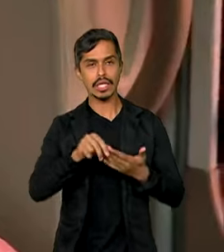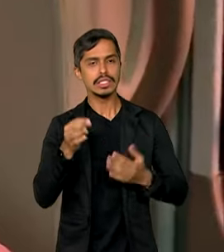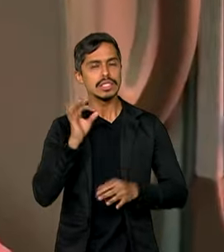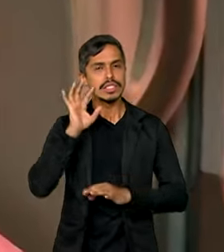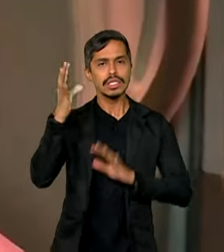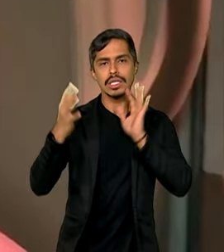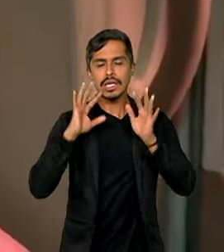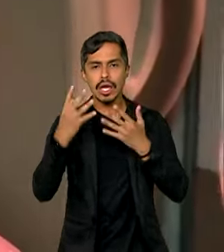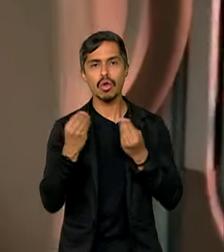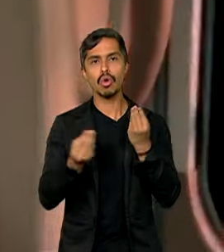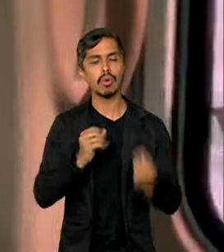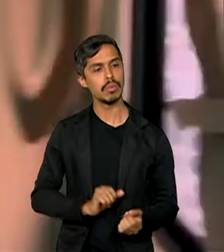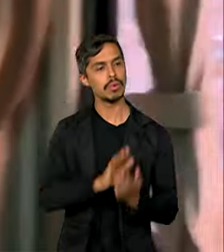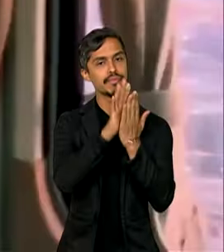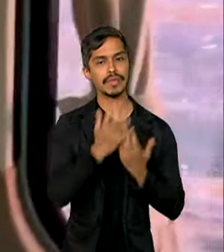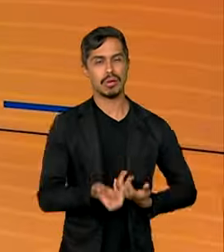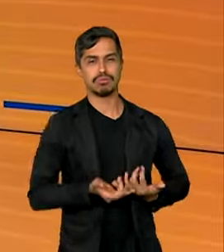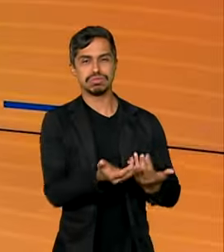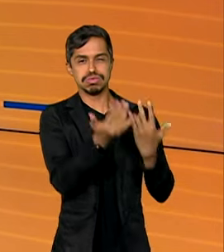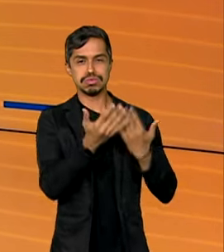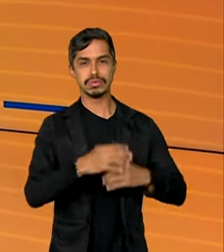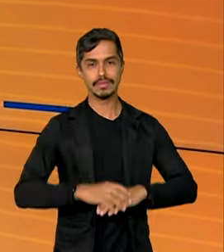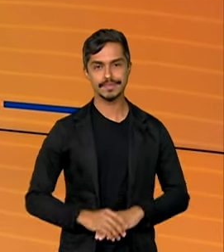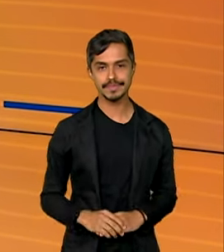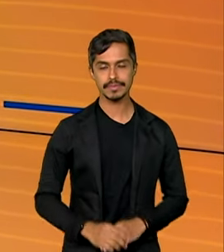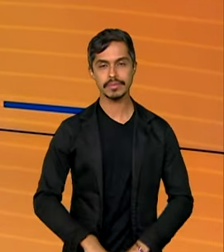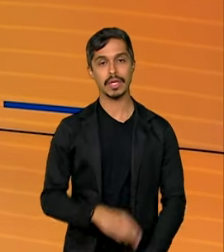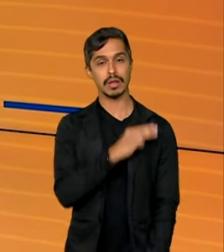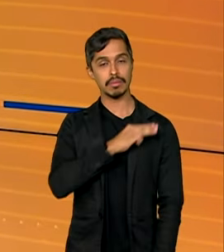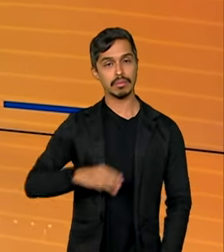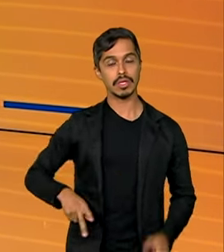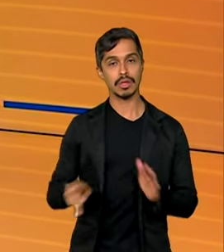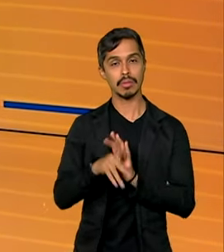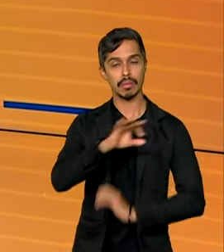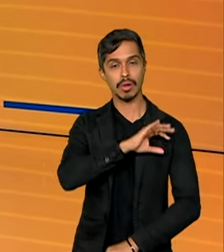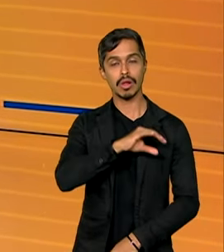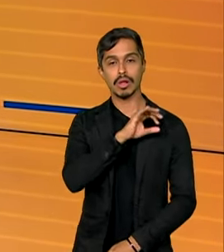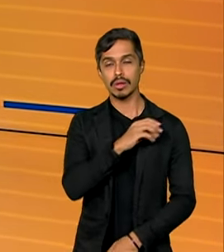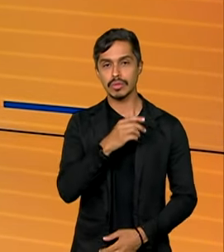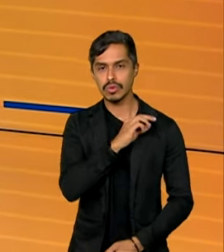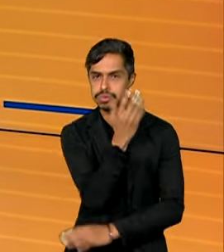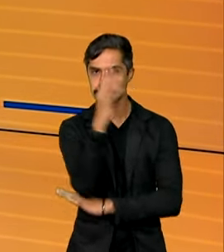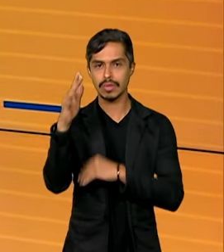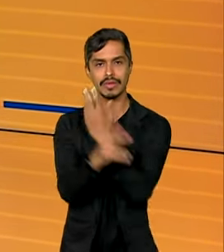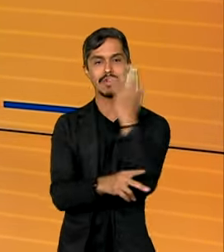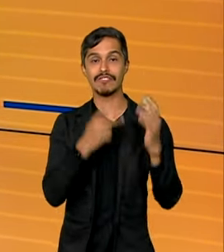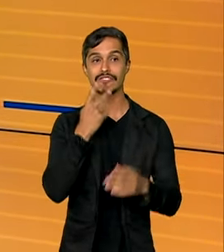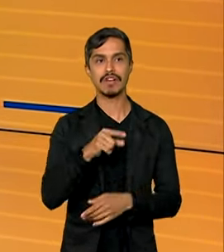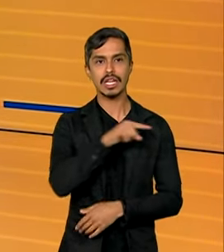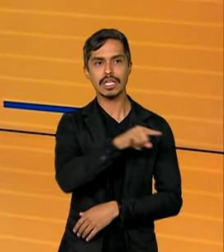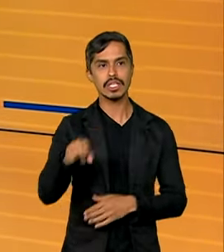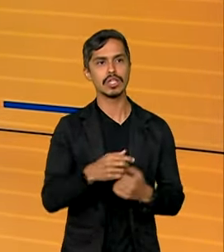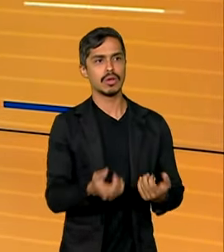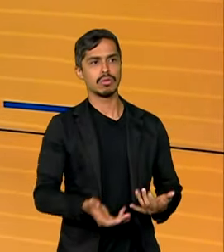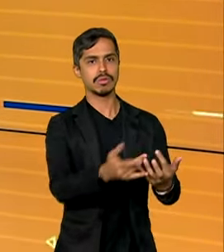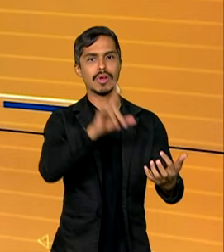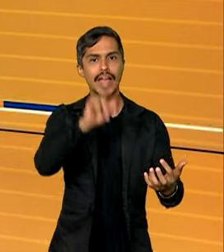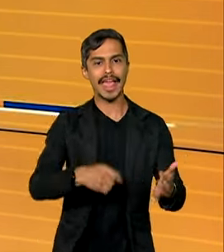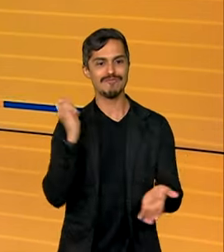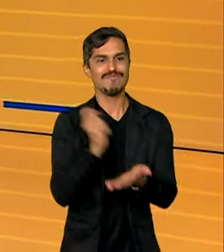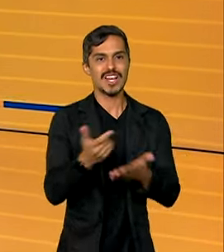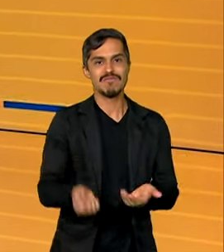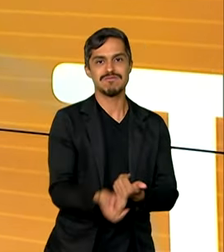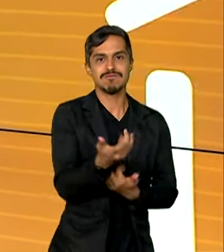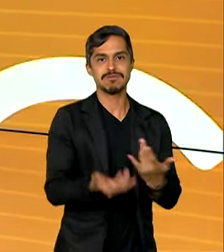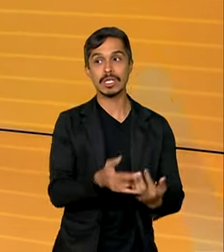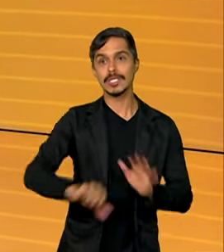enfrentamento às queimadas. Ministra do Meio Ambiente afirma que incêndios no país são criminosos e que estamos vivendo um